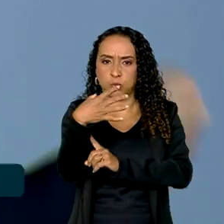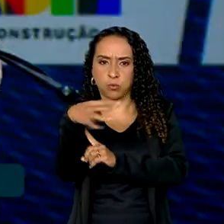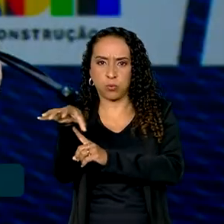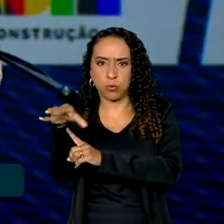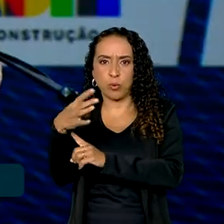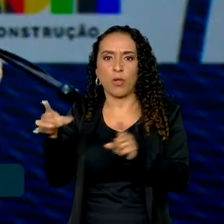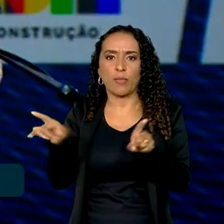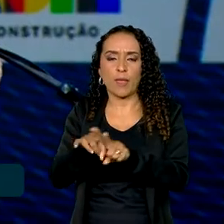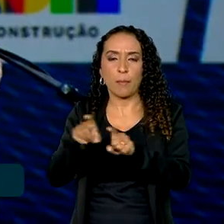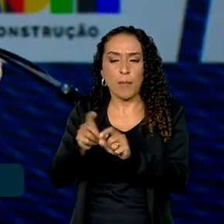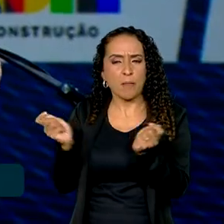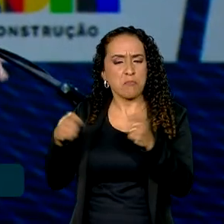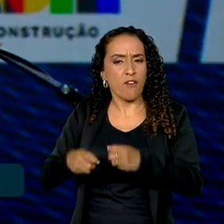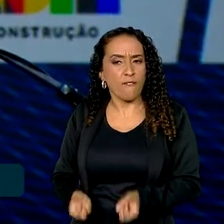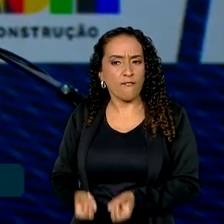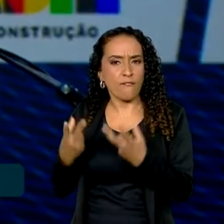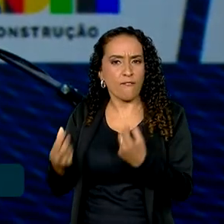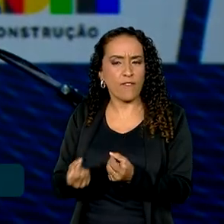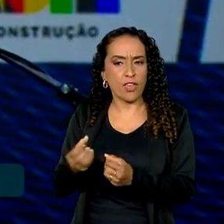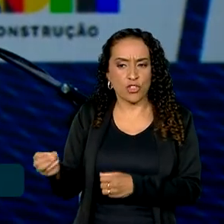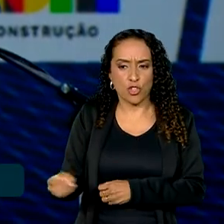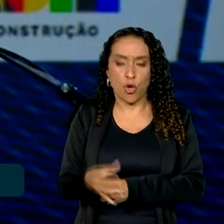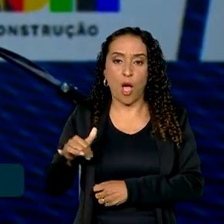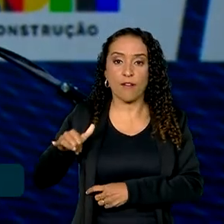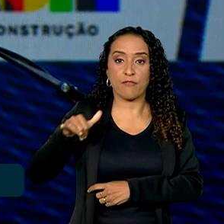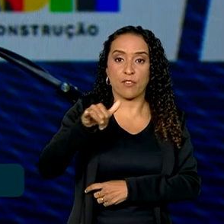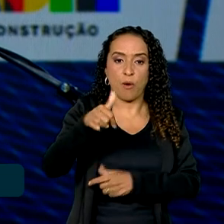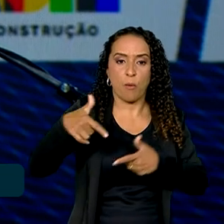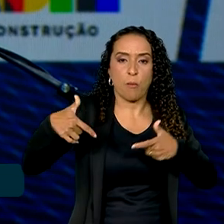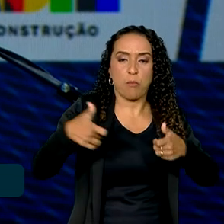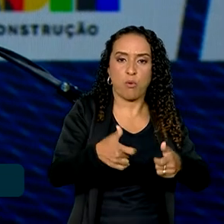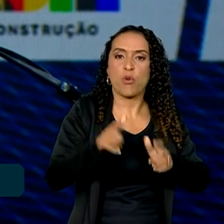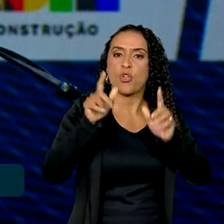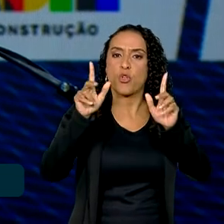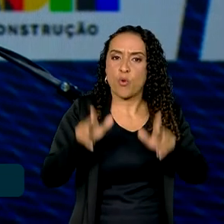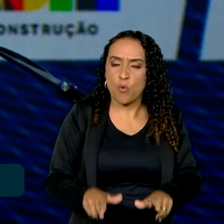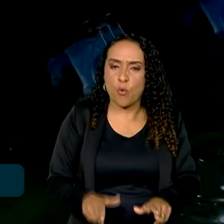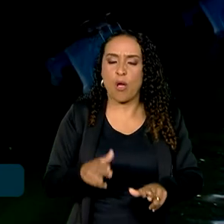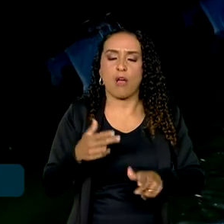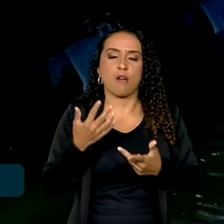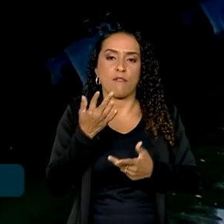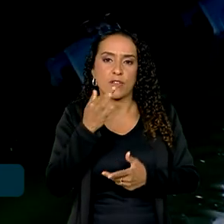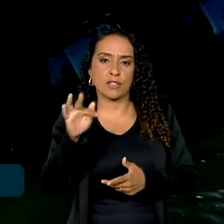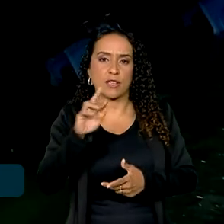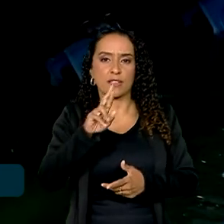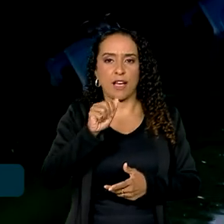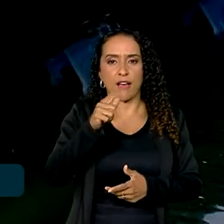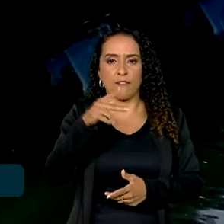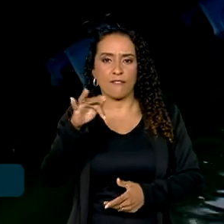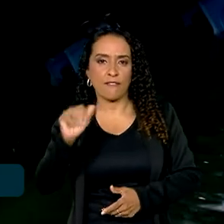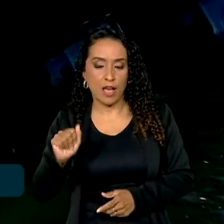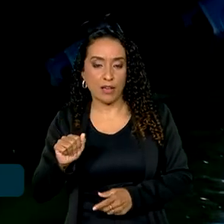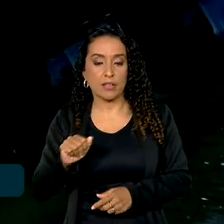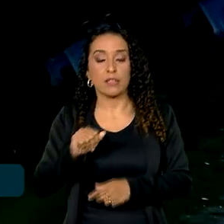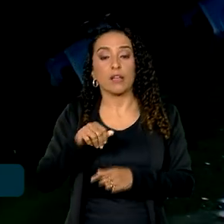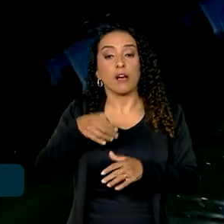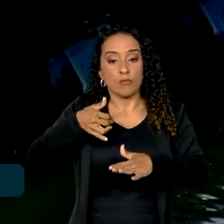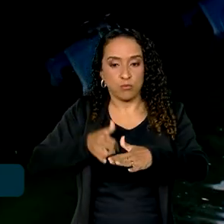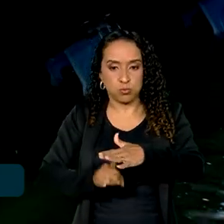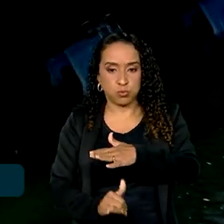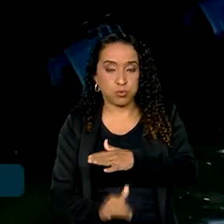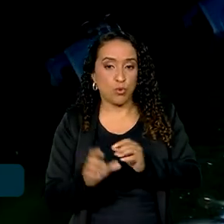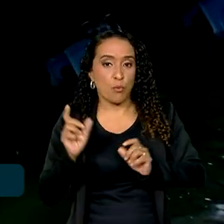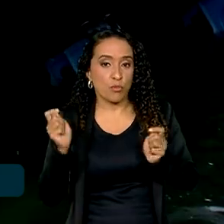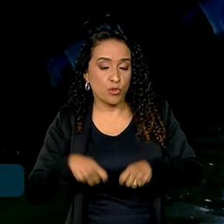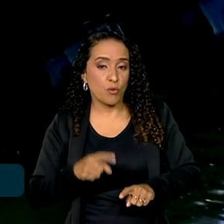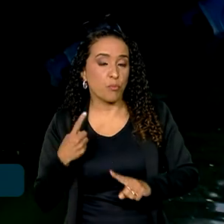possível venda de novos aviões de combate, como os franceses Rafale. O ProSub só foi possível